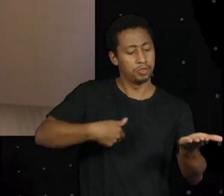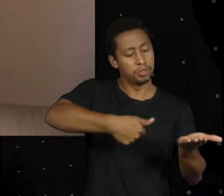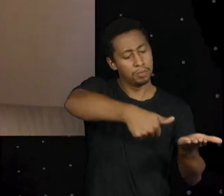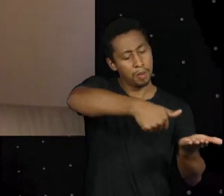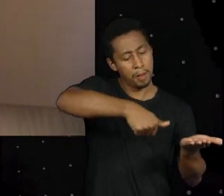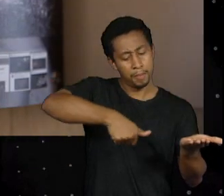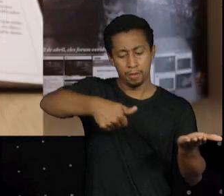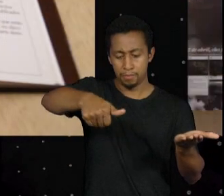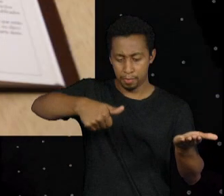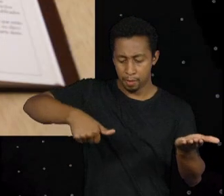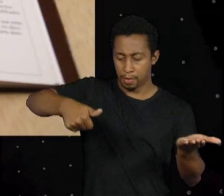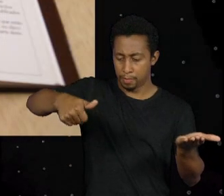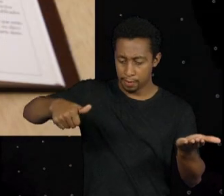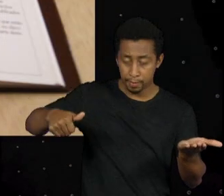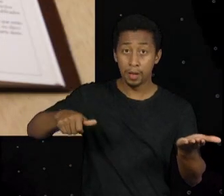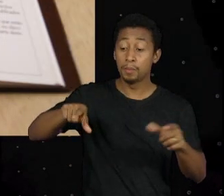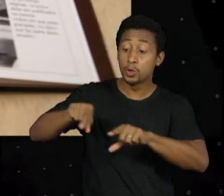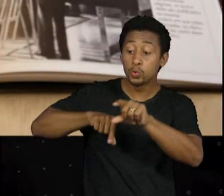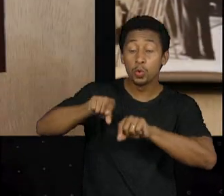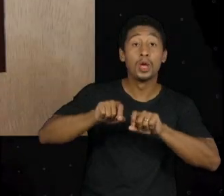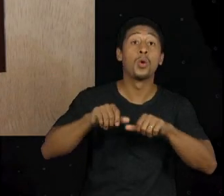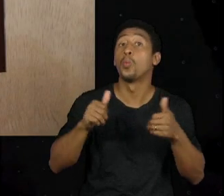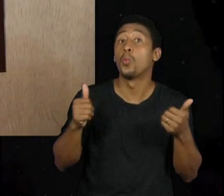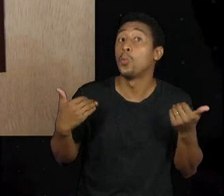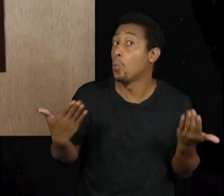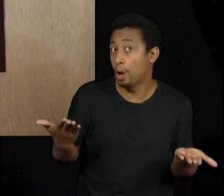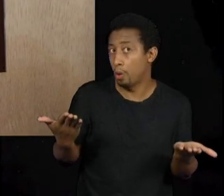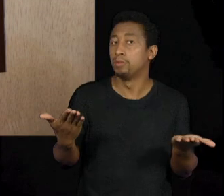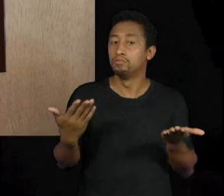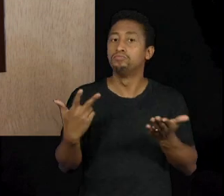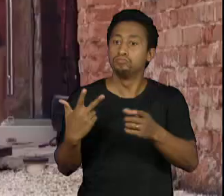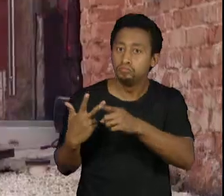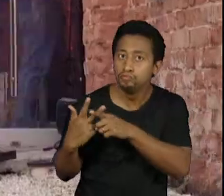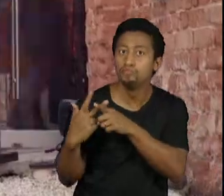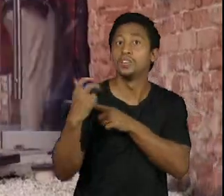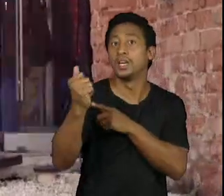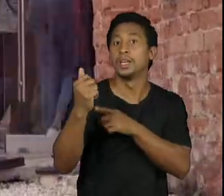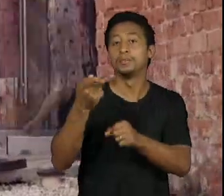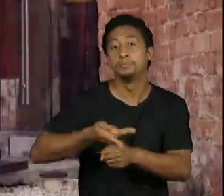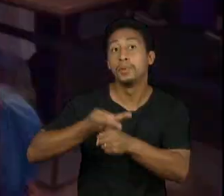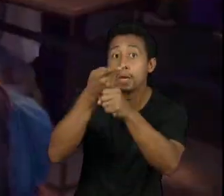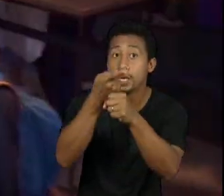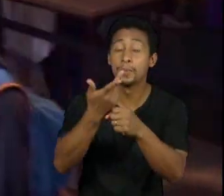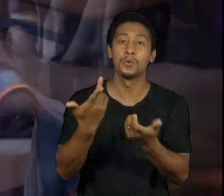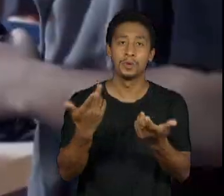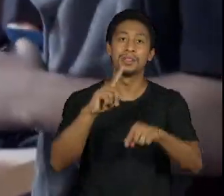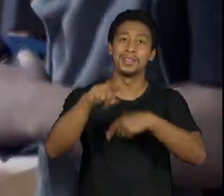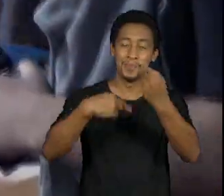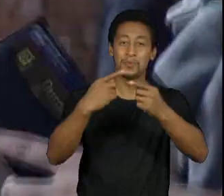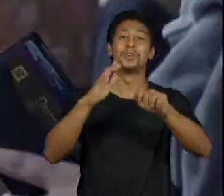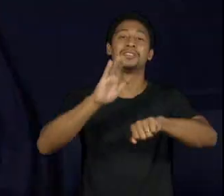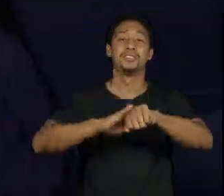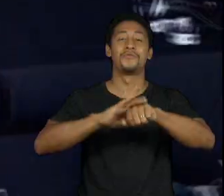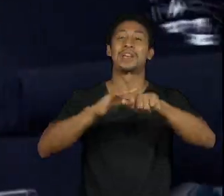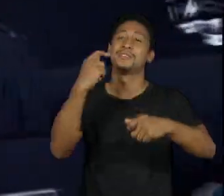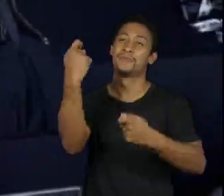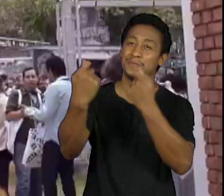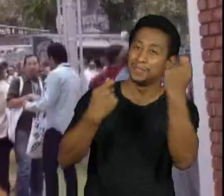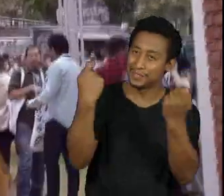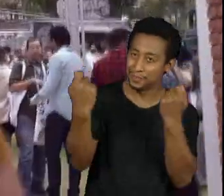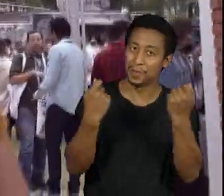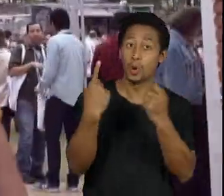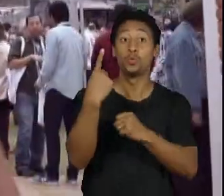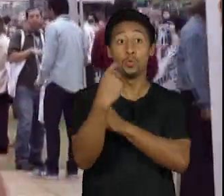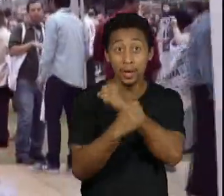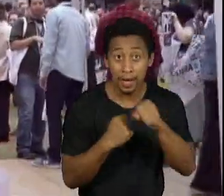Brasil as peças que vão para o anuário elas servem de consulta e também a gente tem todos os anos o festival o festival que é